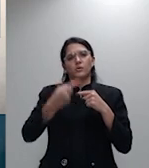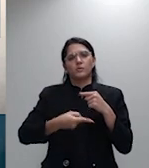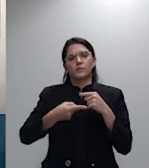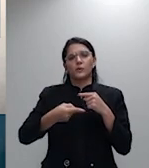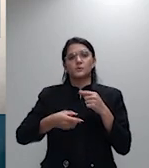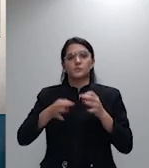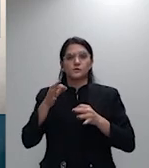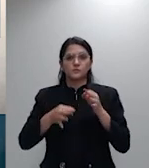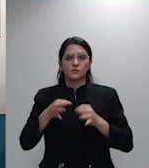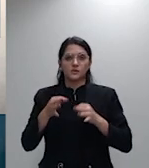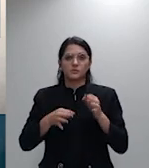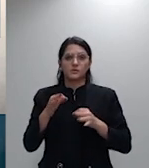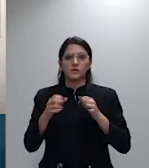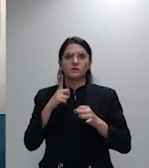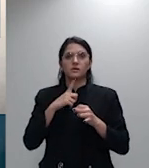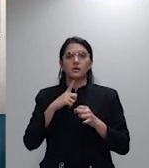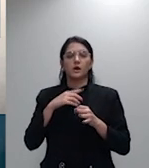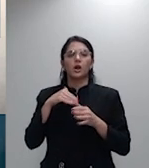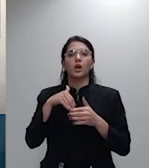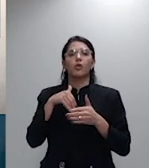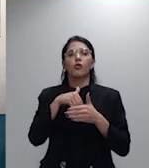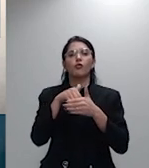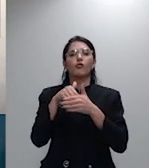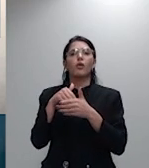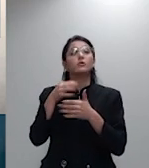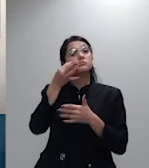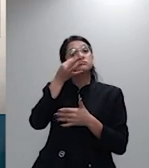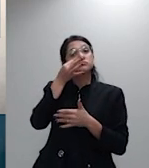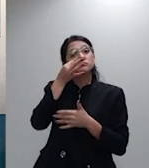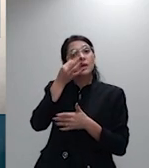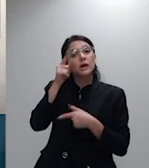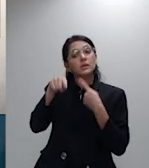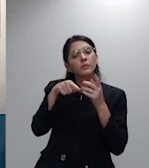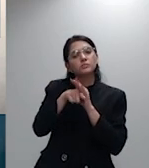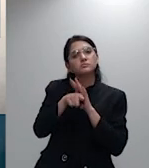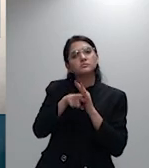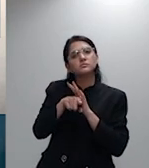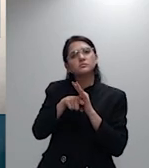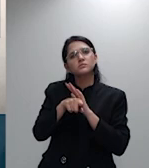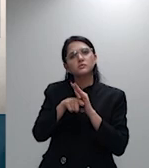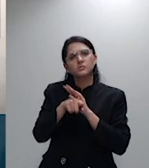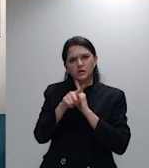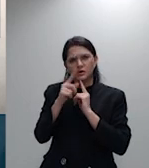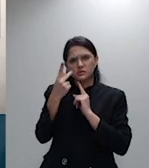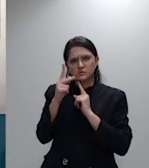do ministro Moura Ribeiro na R 5171